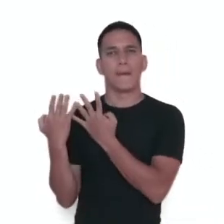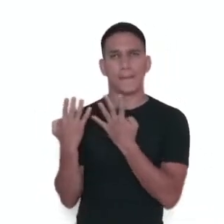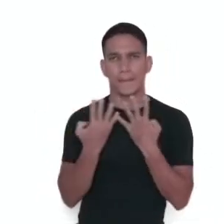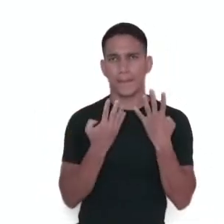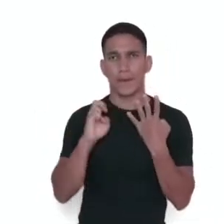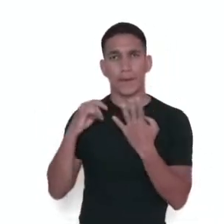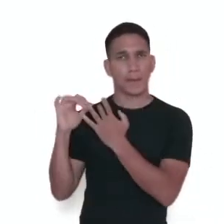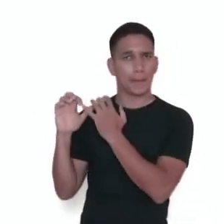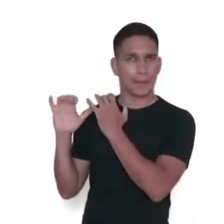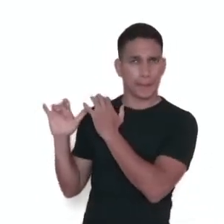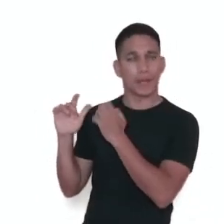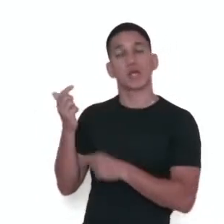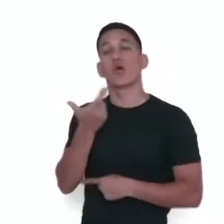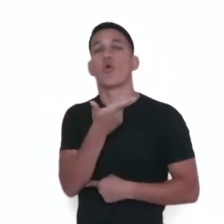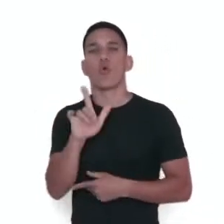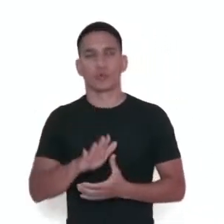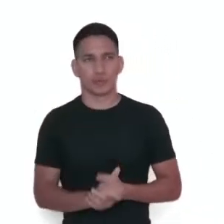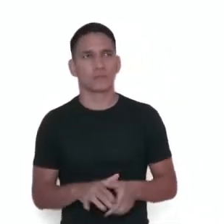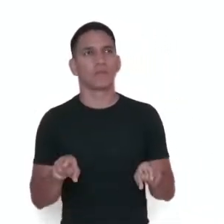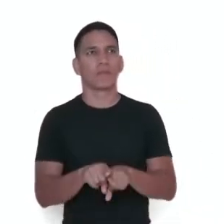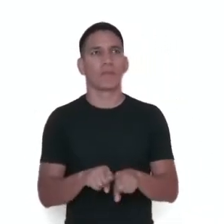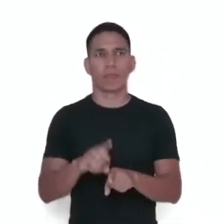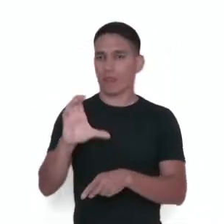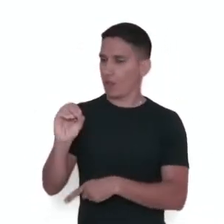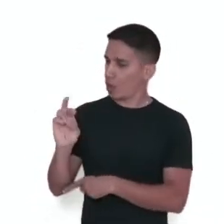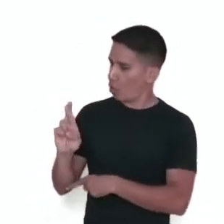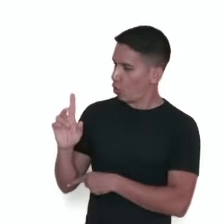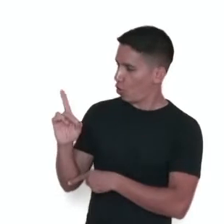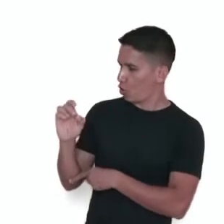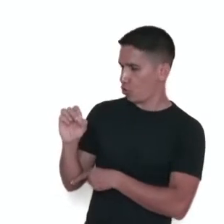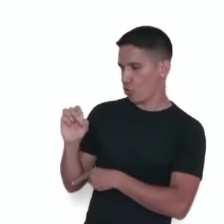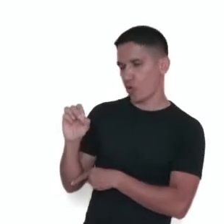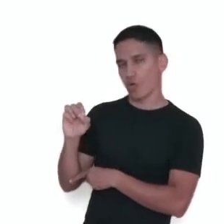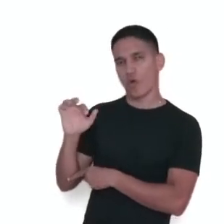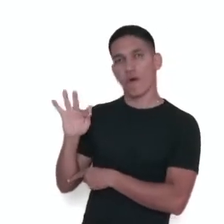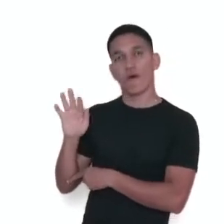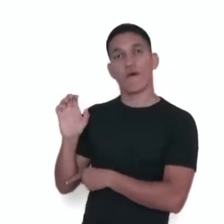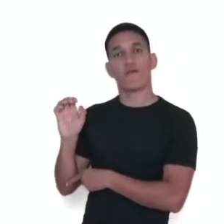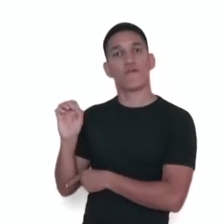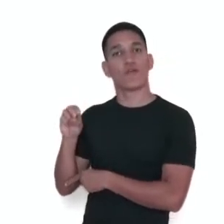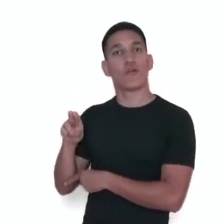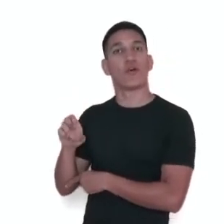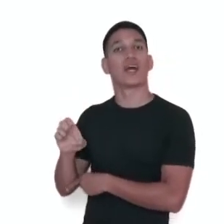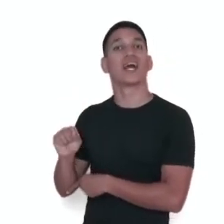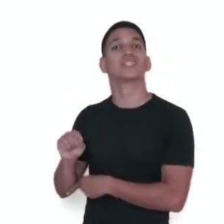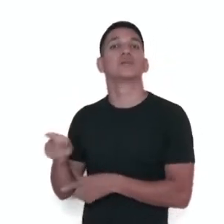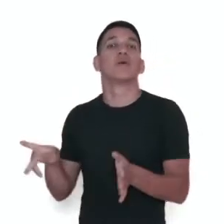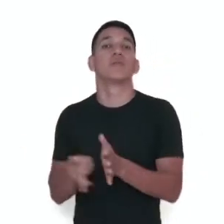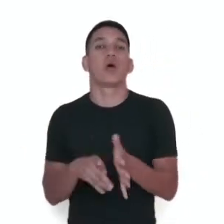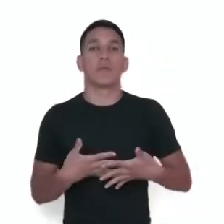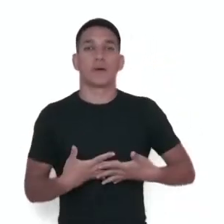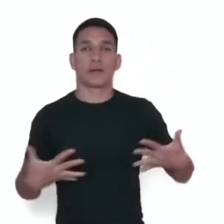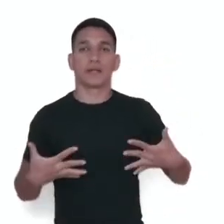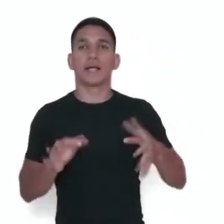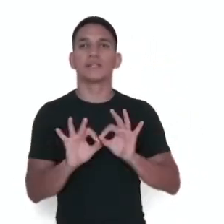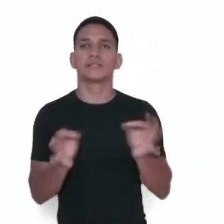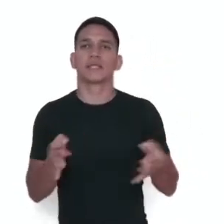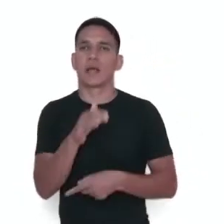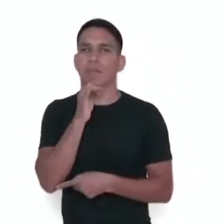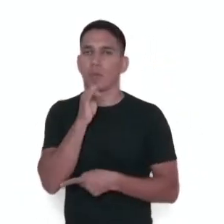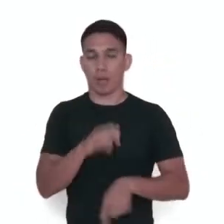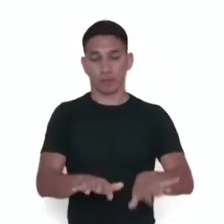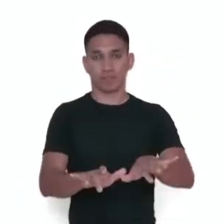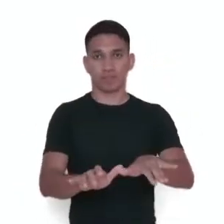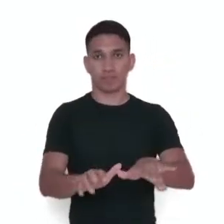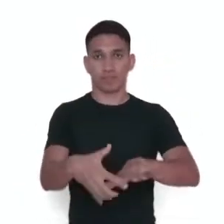família dos cordofones, nós temos o conjunto de instrumentos cujos sons são resultantes de cordas esticadas, simples, como piano